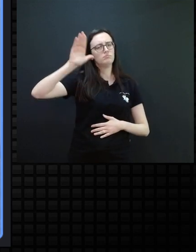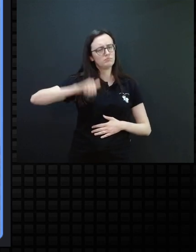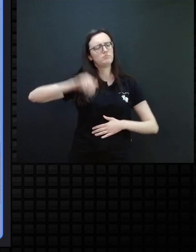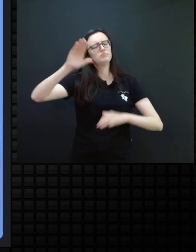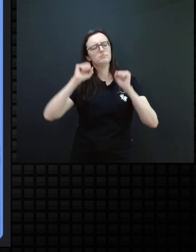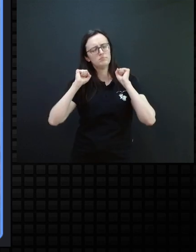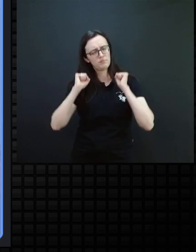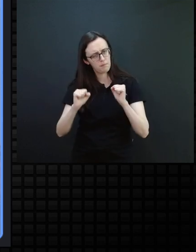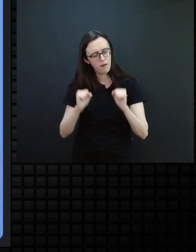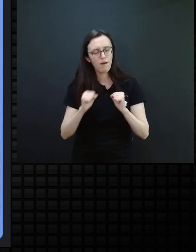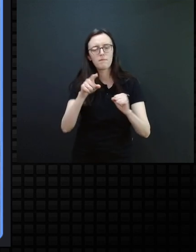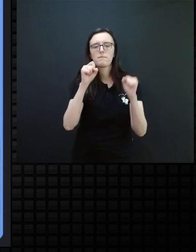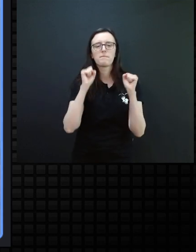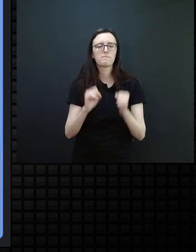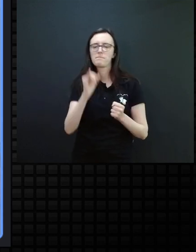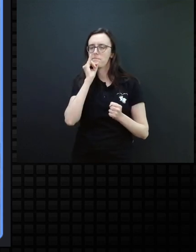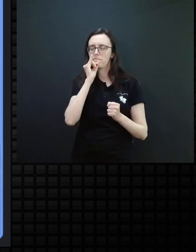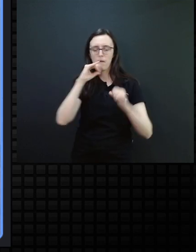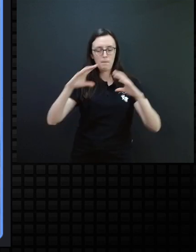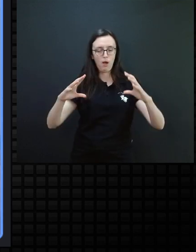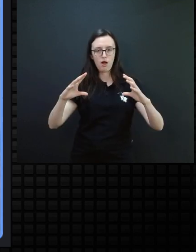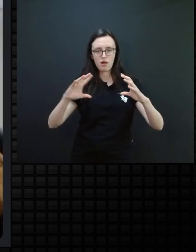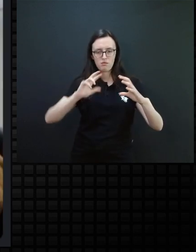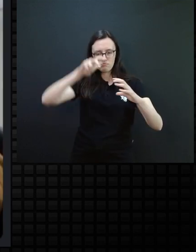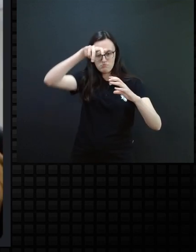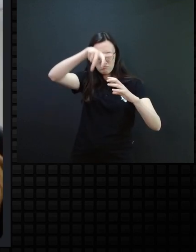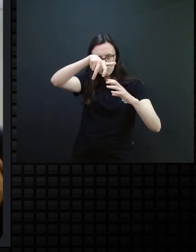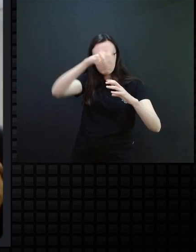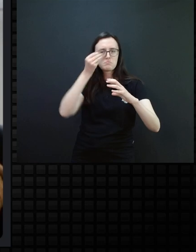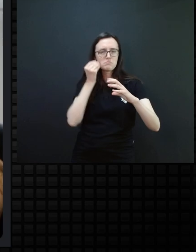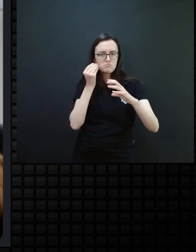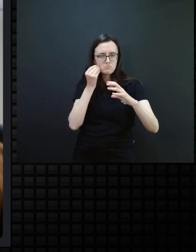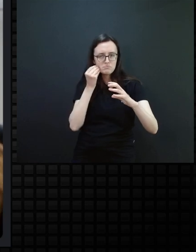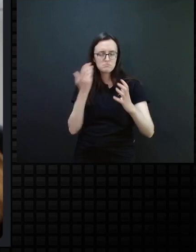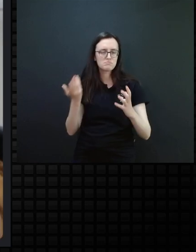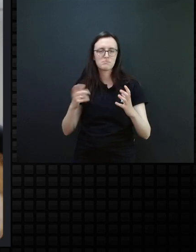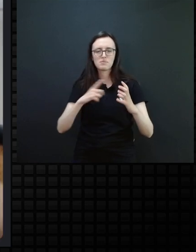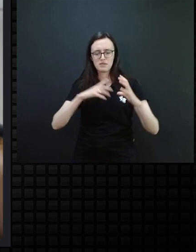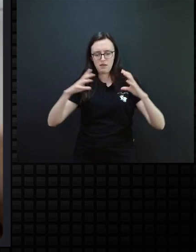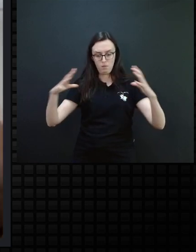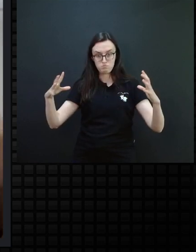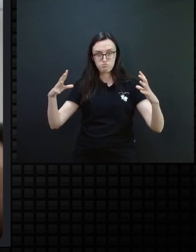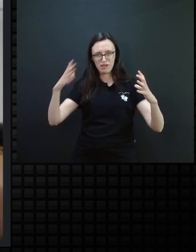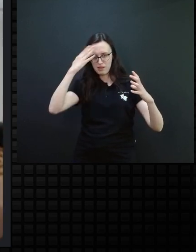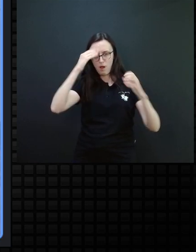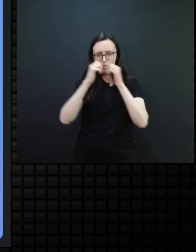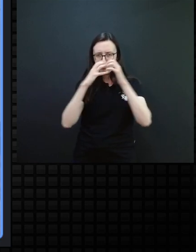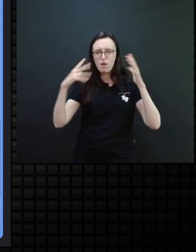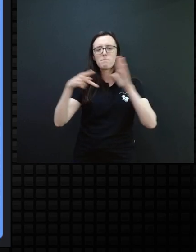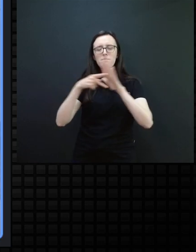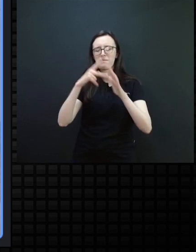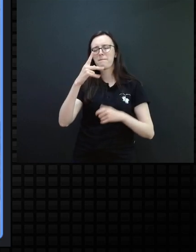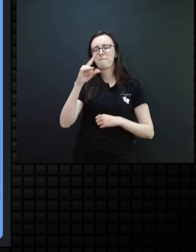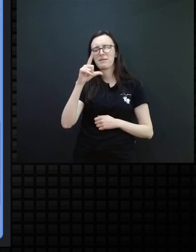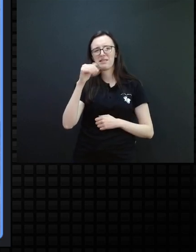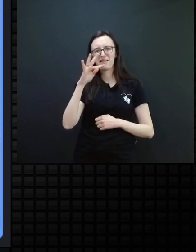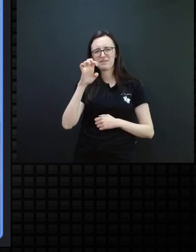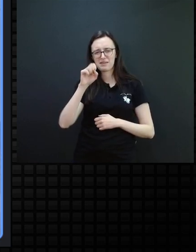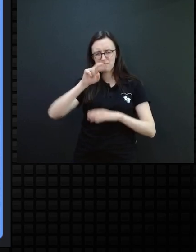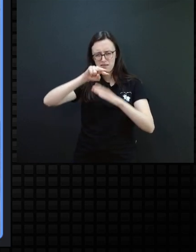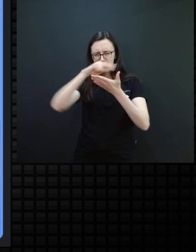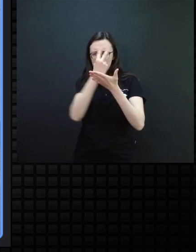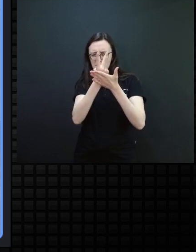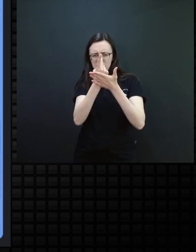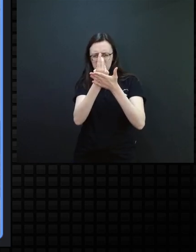como colocar ela em cima de uma bola, essas, de pilates, né, então, você começa a brincar com